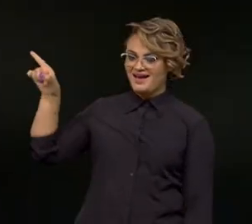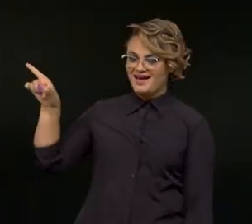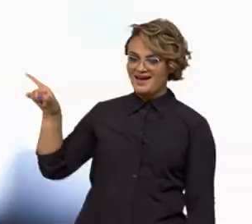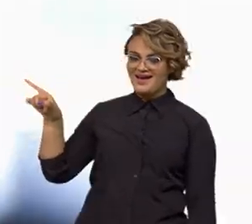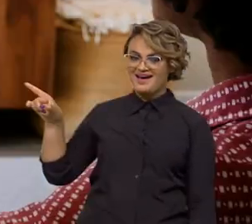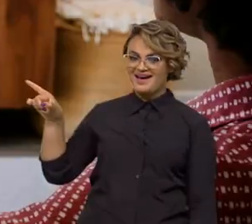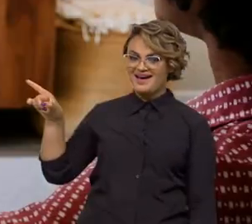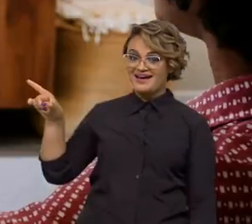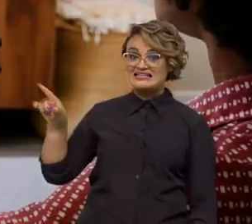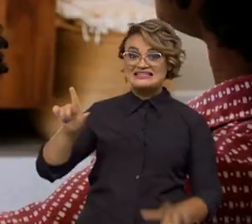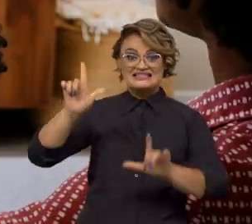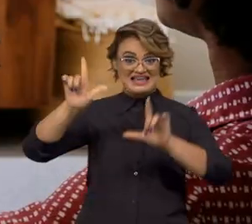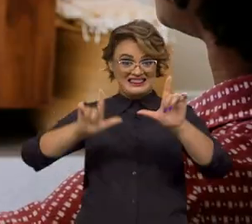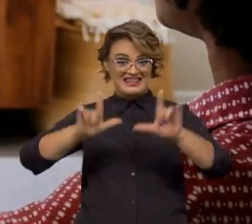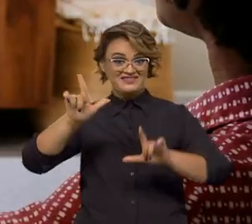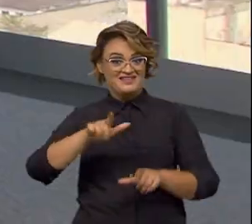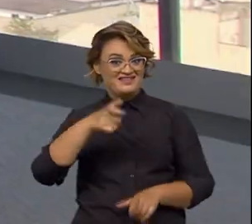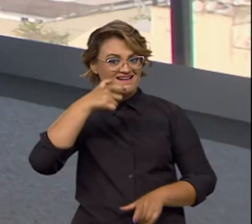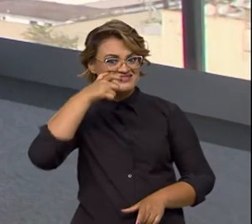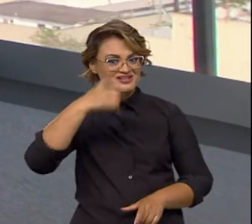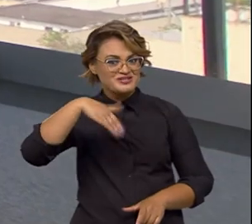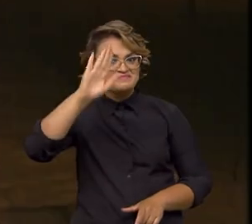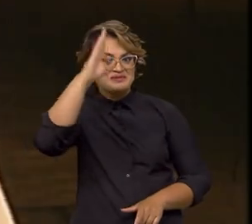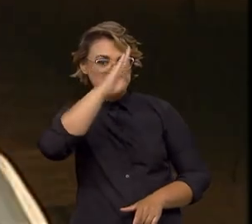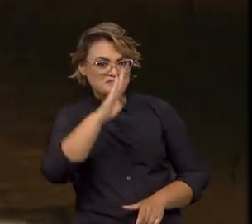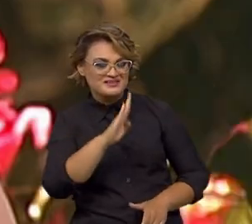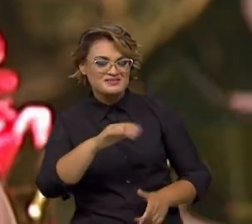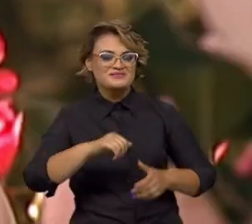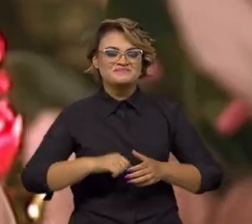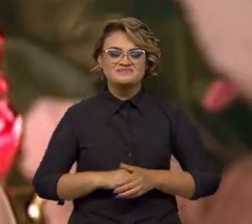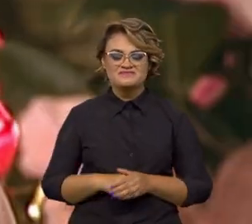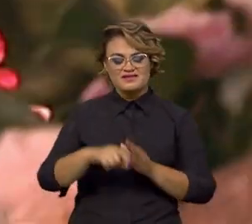dentre as emissoras mais assistidas do país.